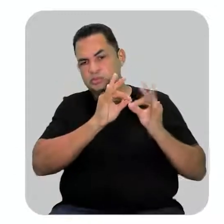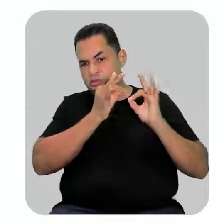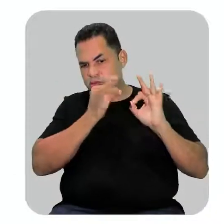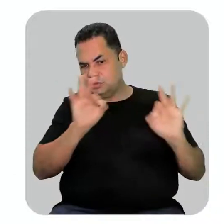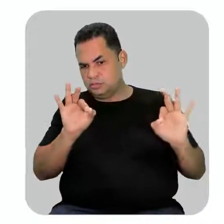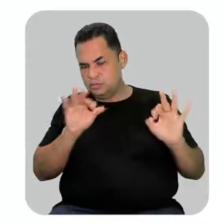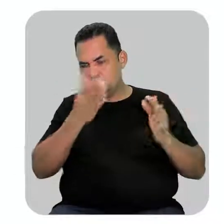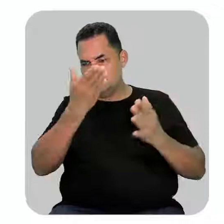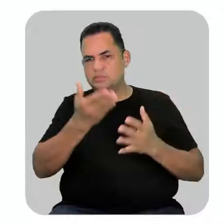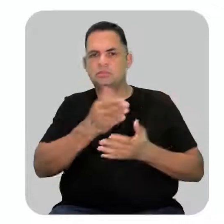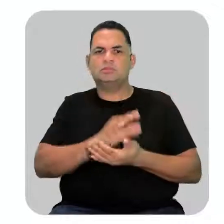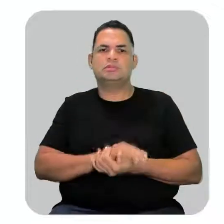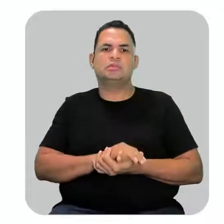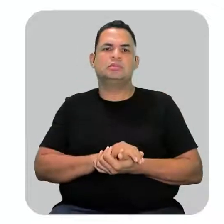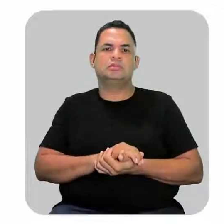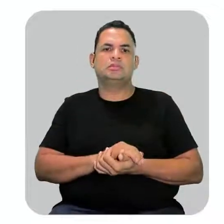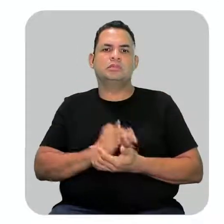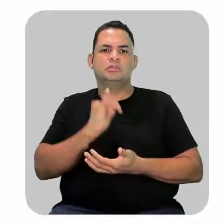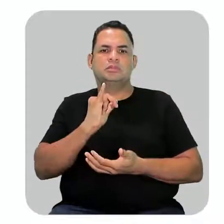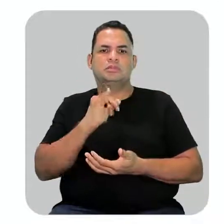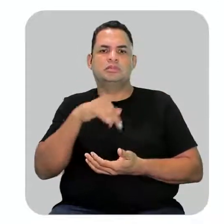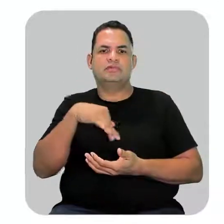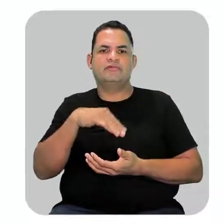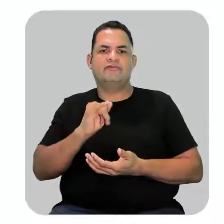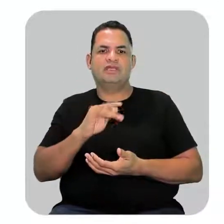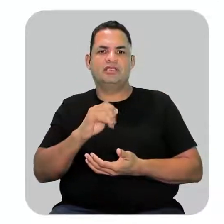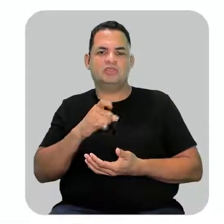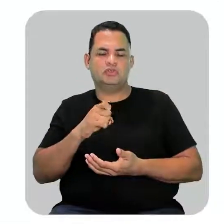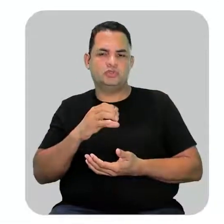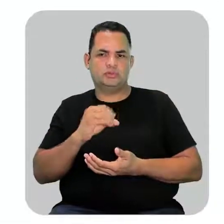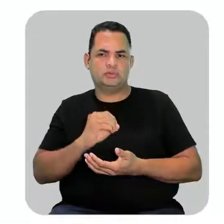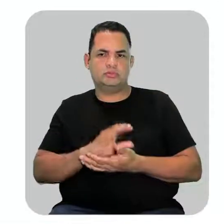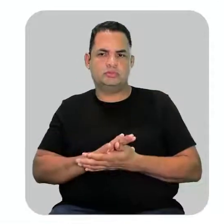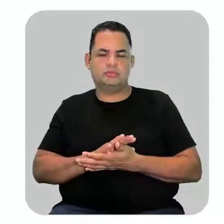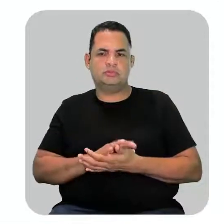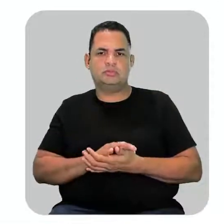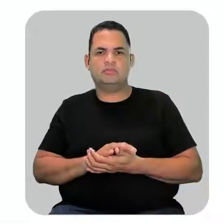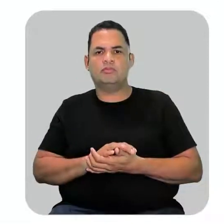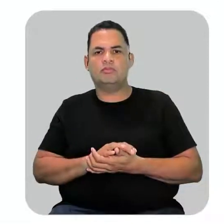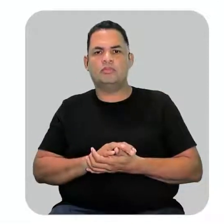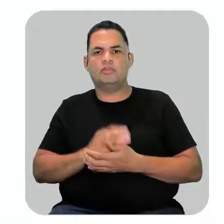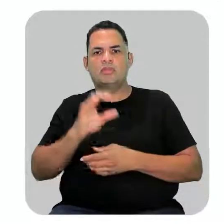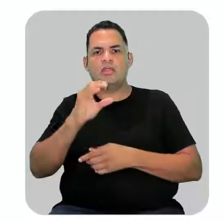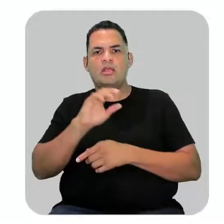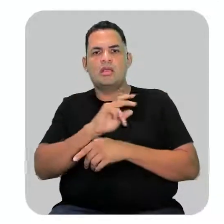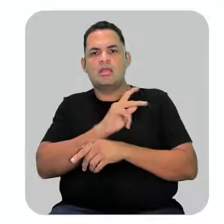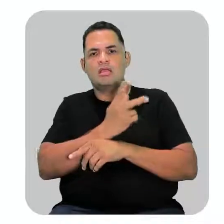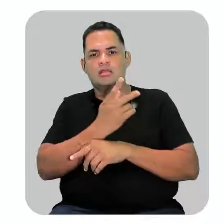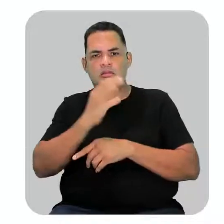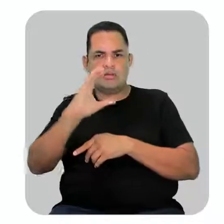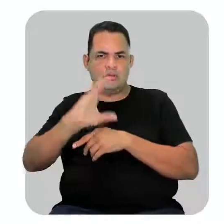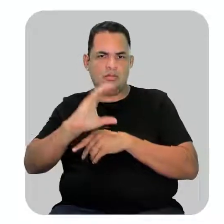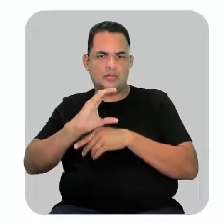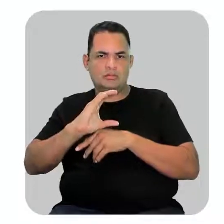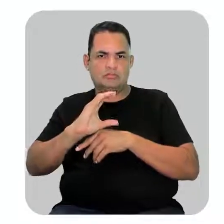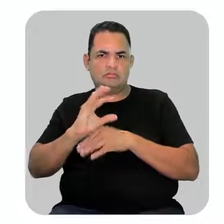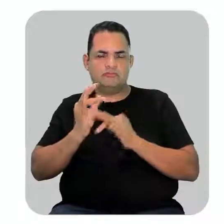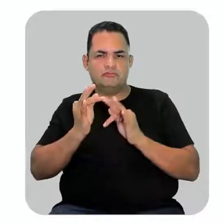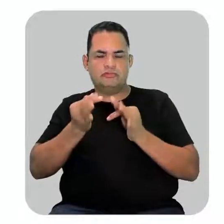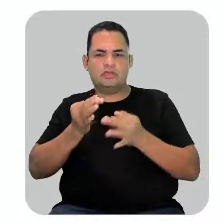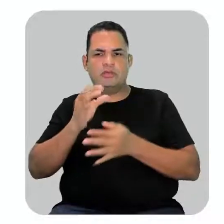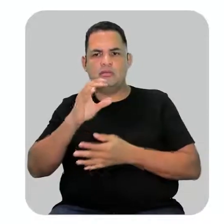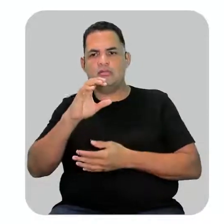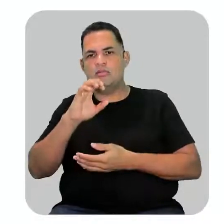aí eu venho, o infixo para simples e é um hidrocarboneto, terminação O, 3